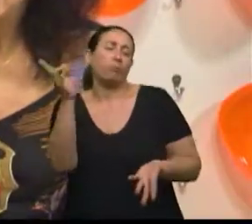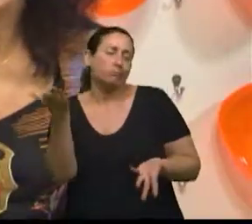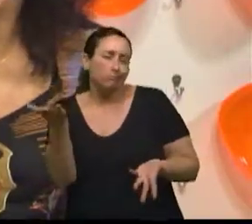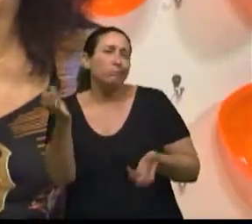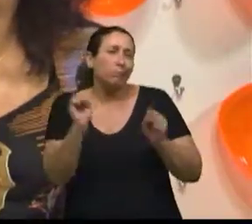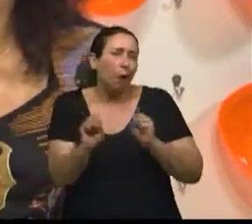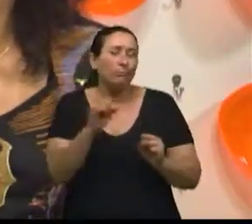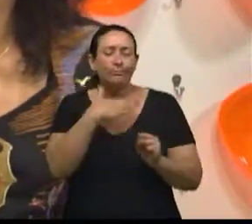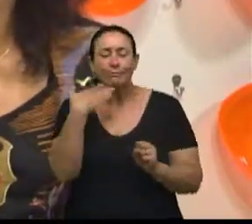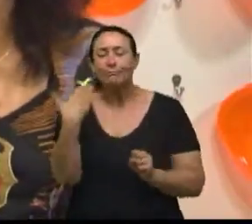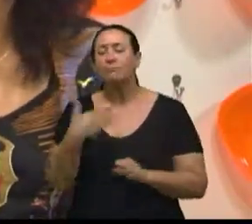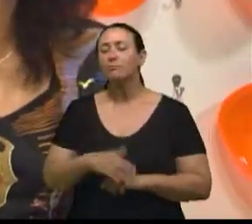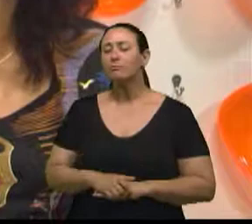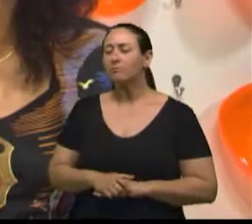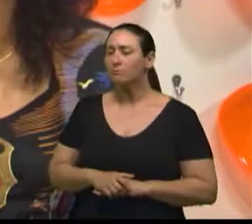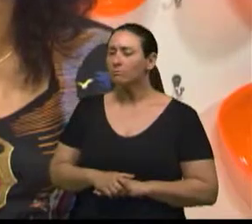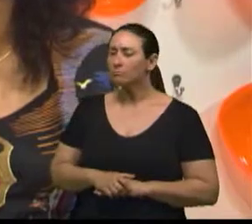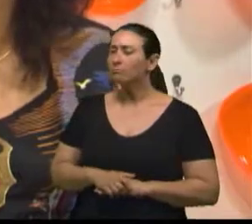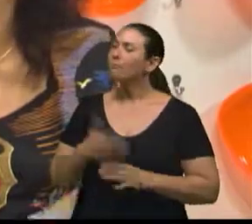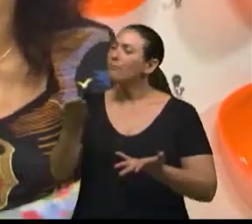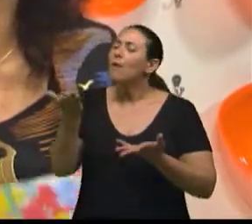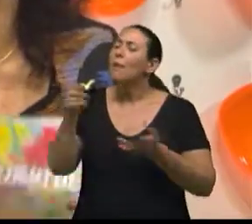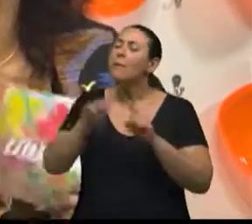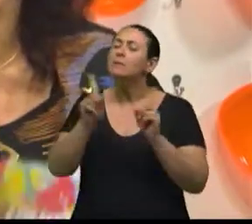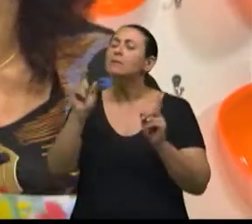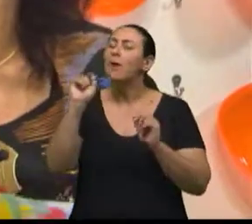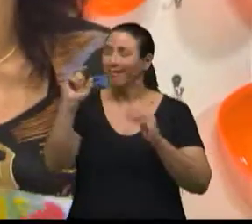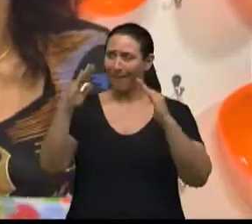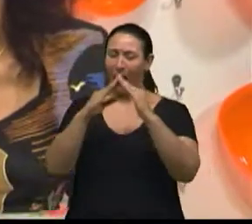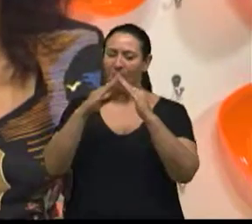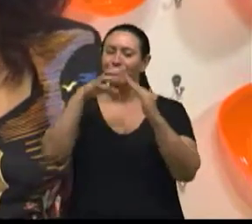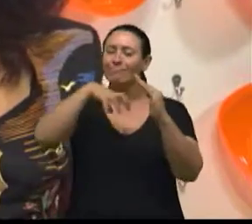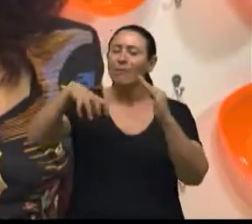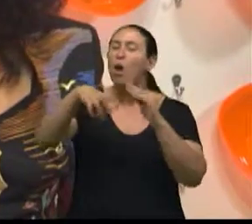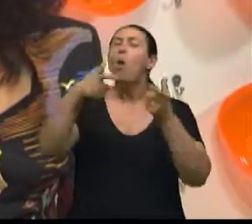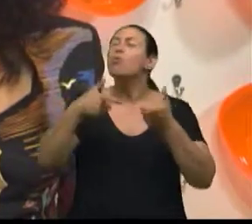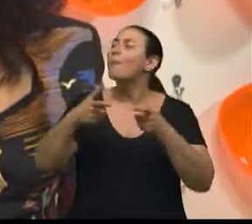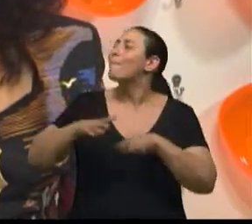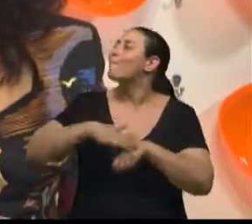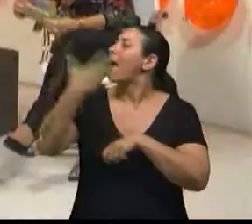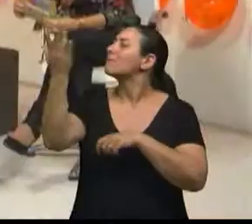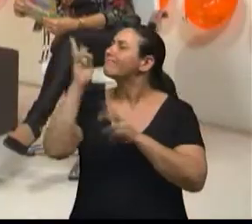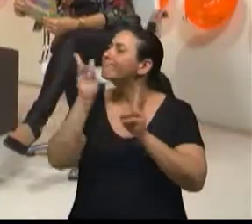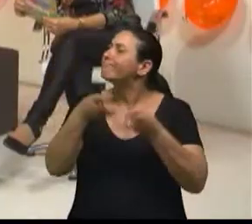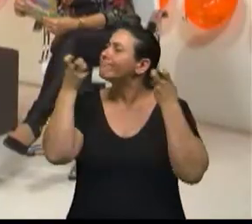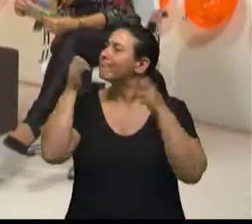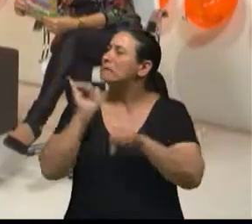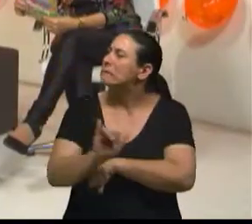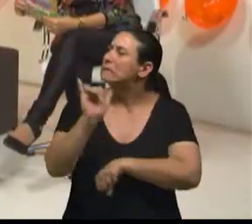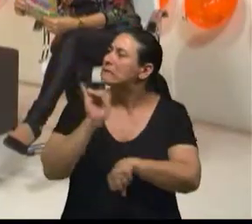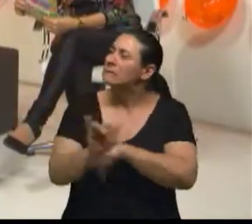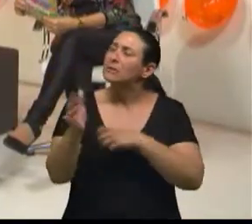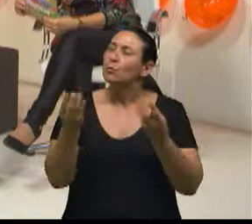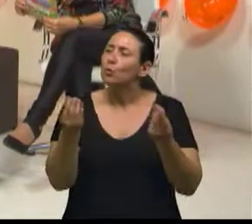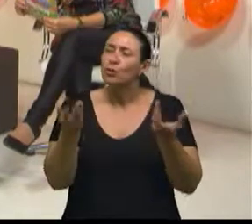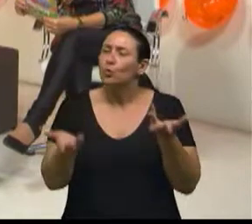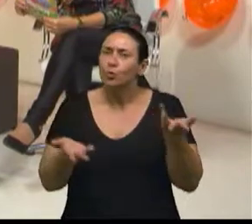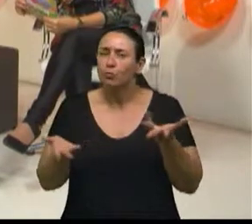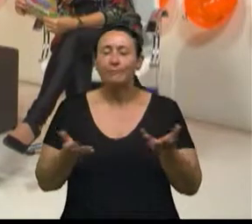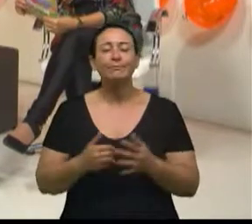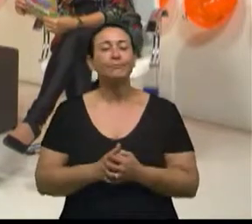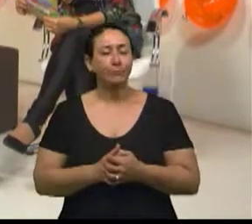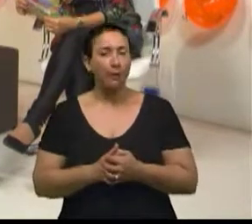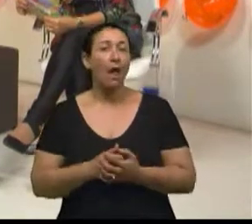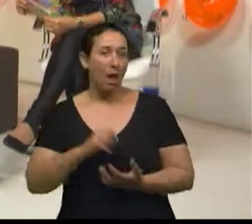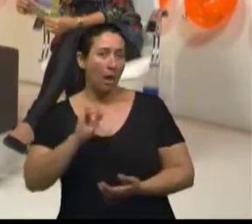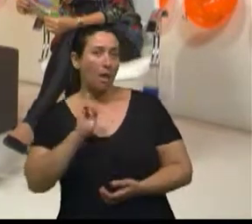é na prática. Quais os locais da casa, doutor, que mais acontecem quedas? O a gente observa? Normalmente, a